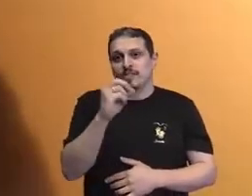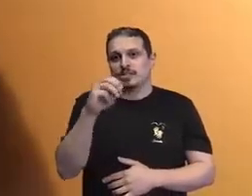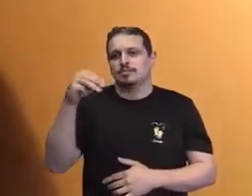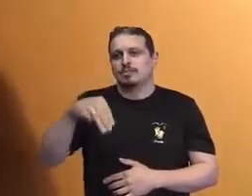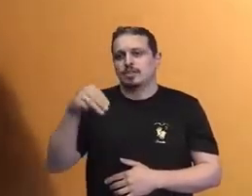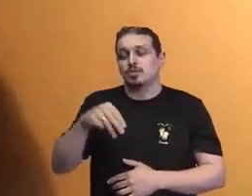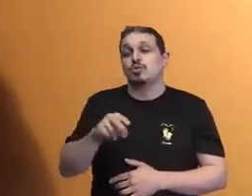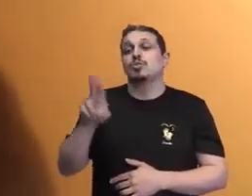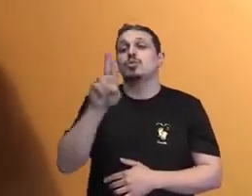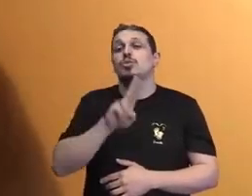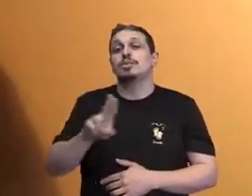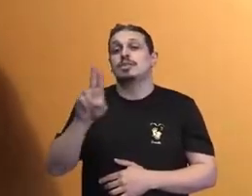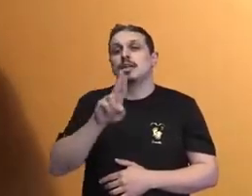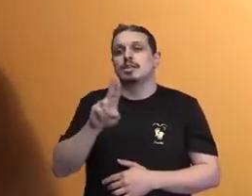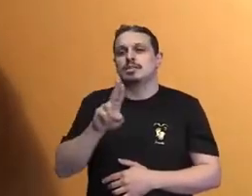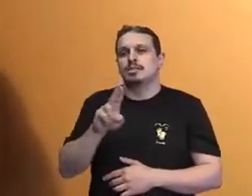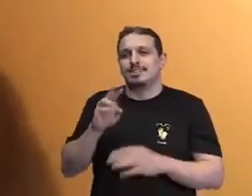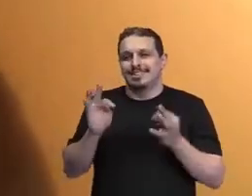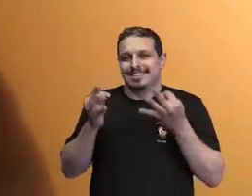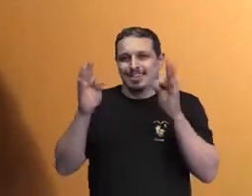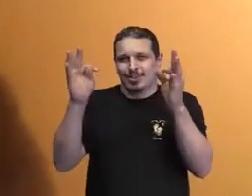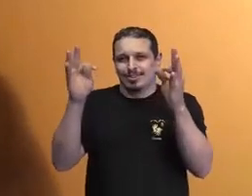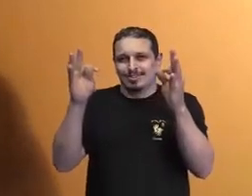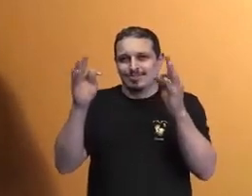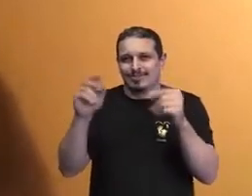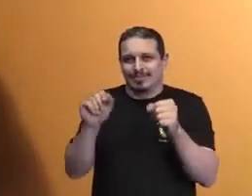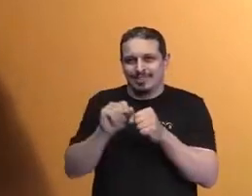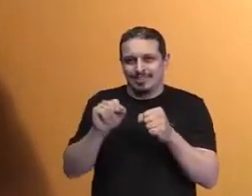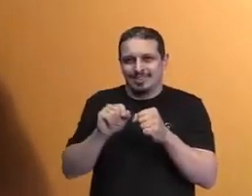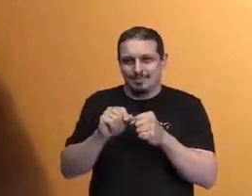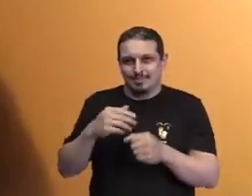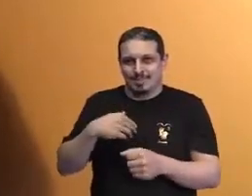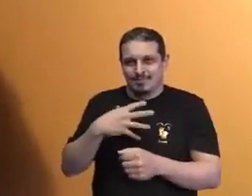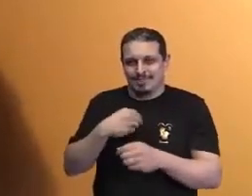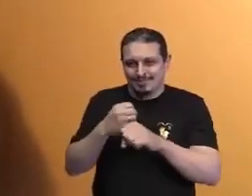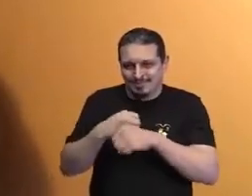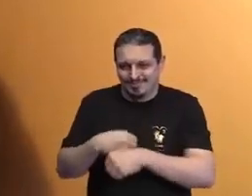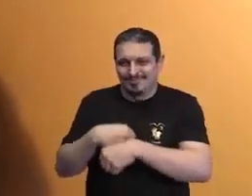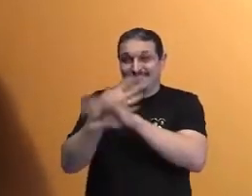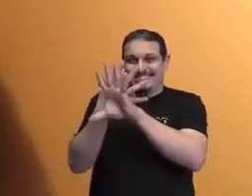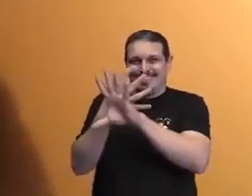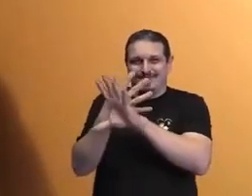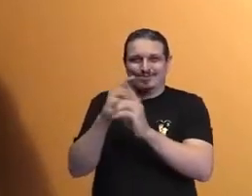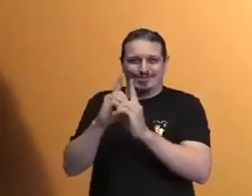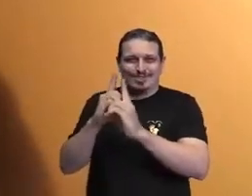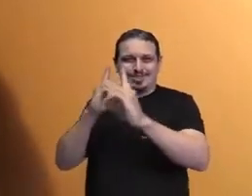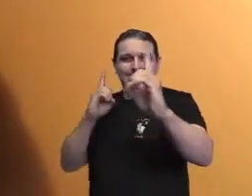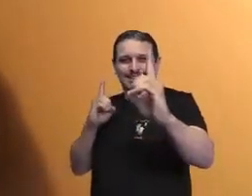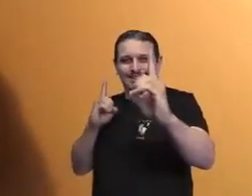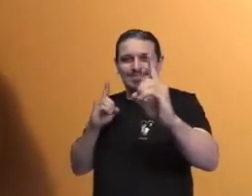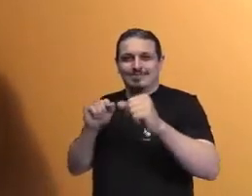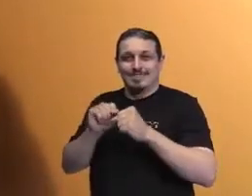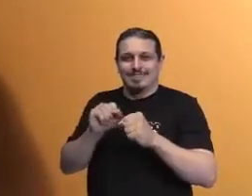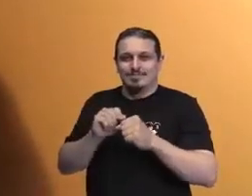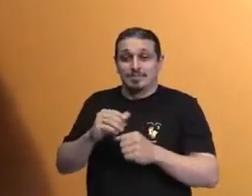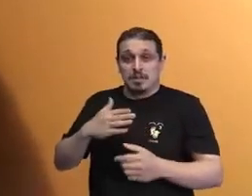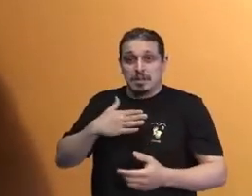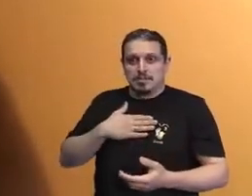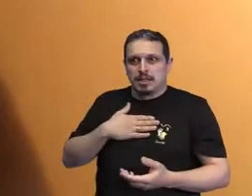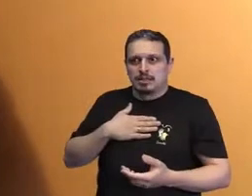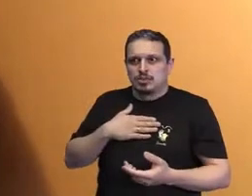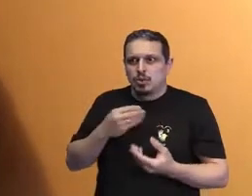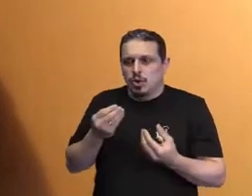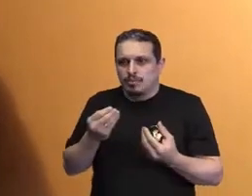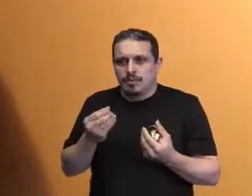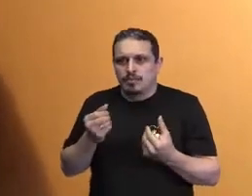de alto nível, numa conexão que permite simultaneidade, instantaneidade, que permite a